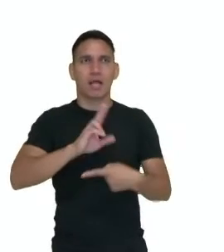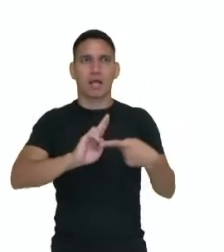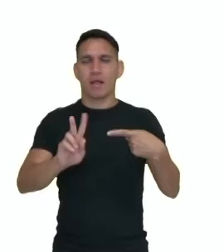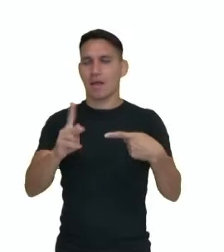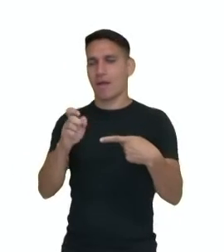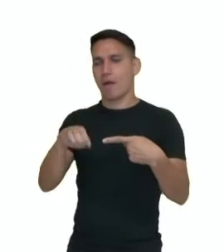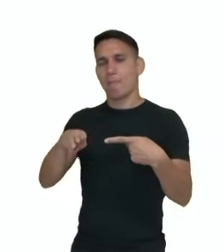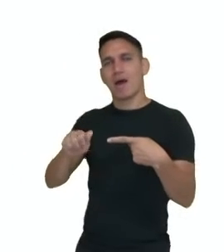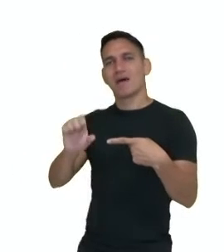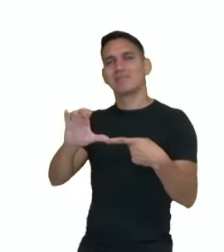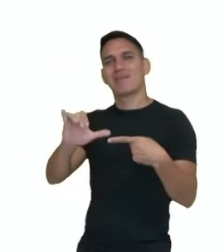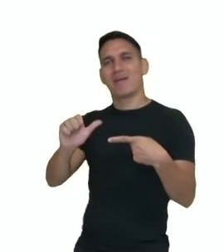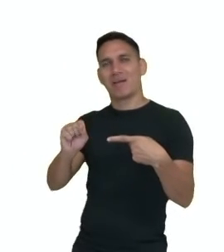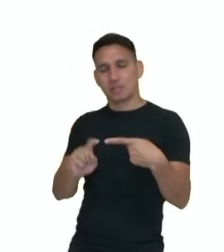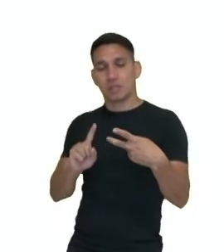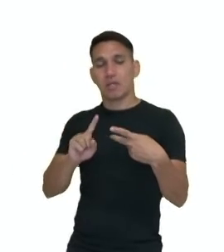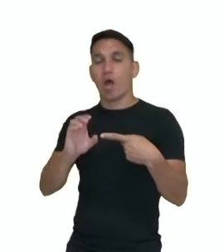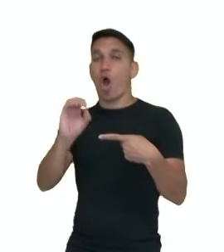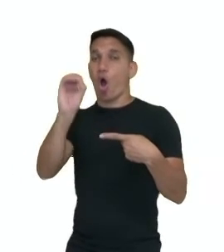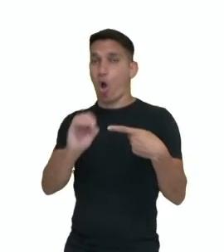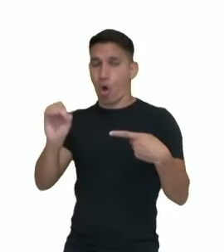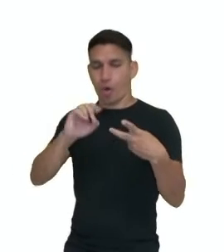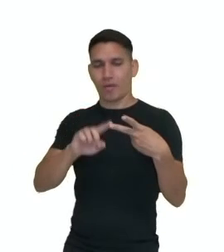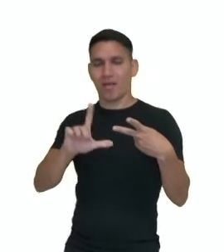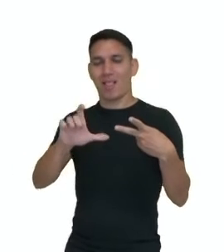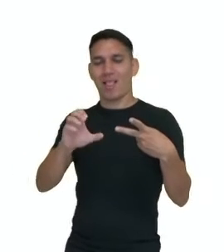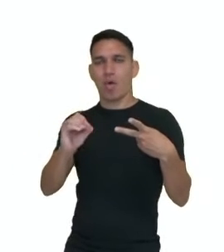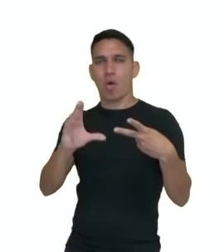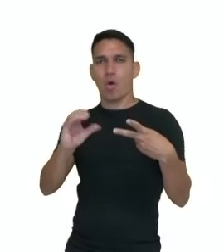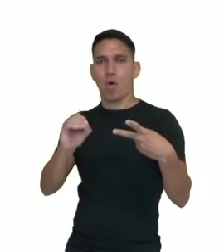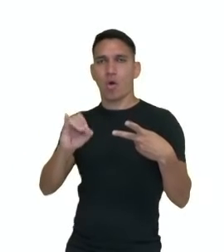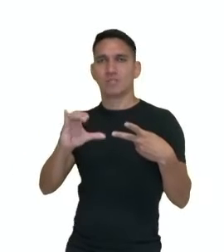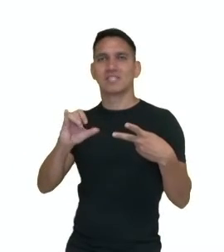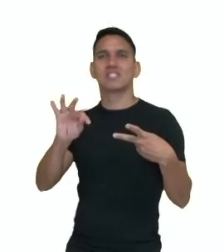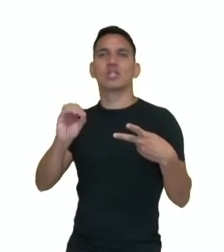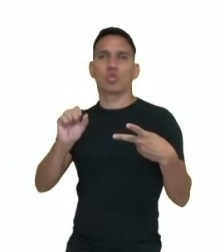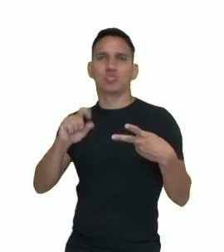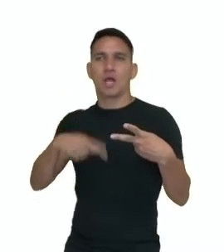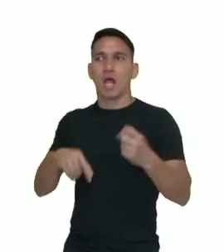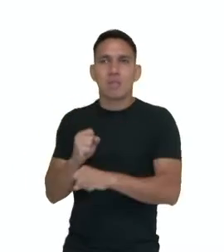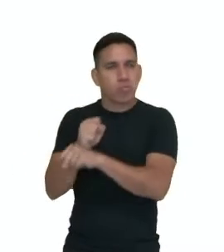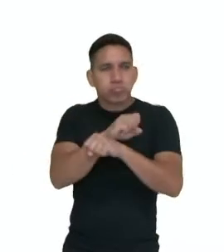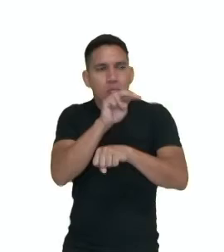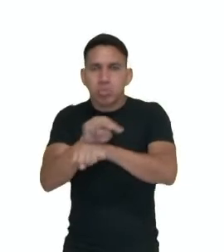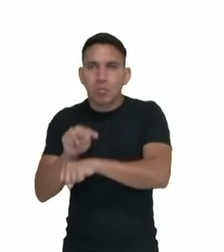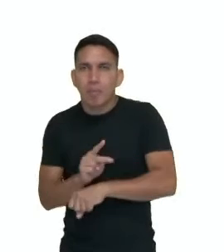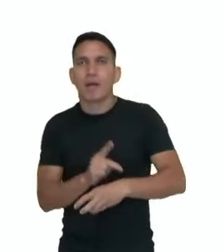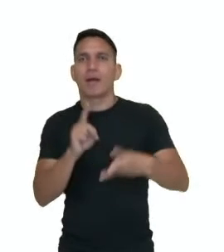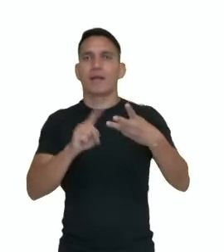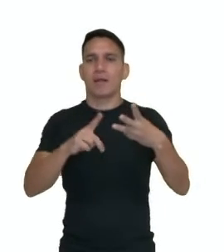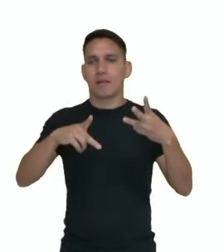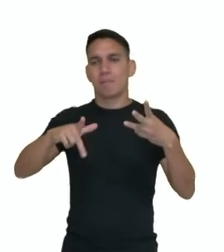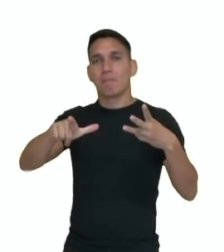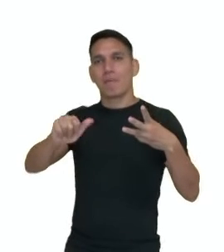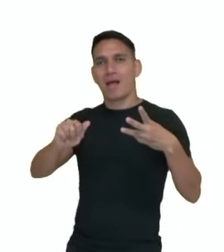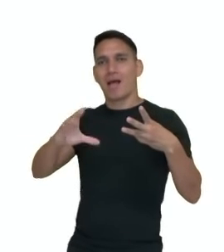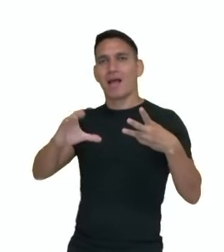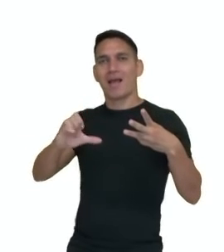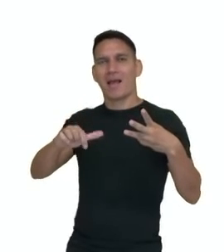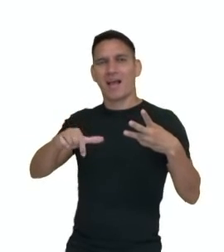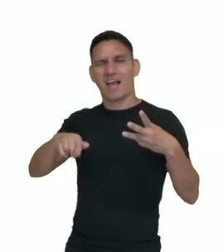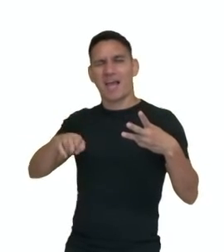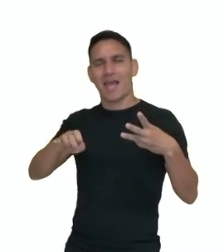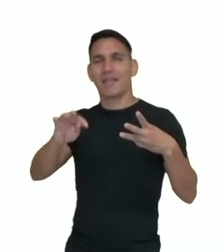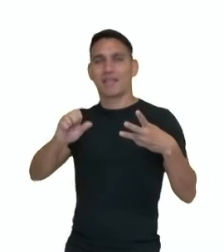carregam oxigênio, os leucócitos que fazem a defesa, as plaquetas, que são fragmentos de células e ajudam na cicatrização.